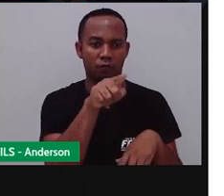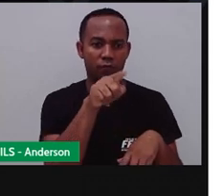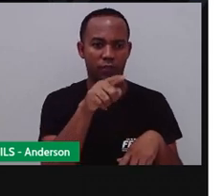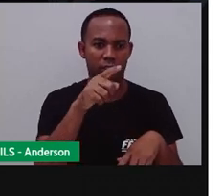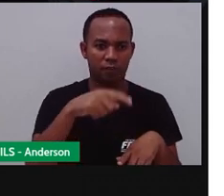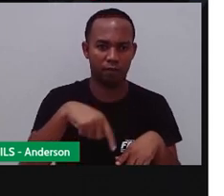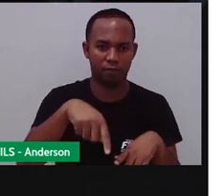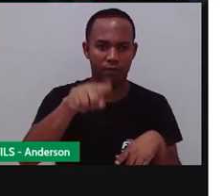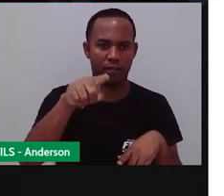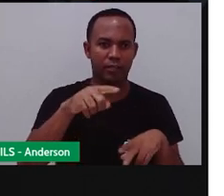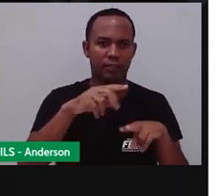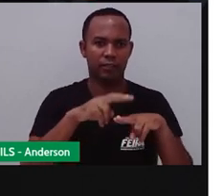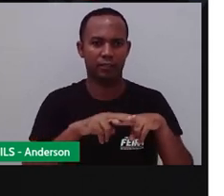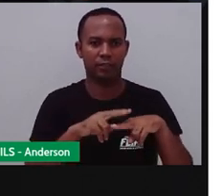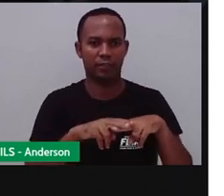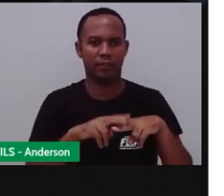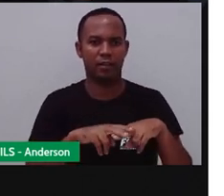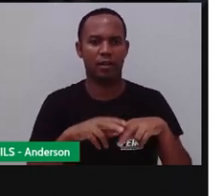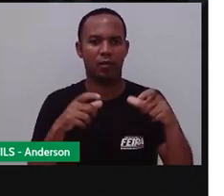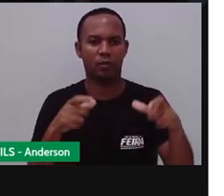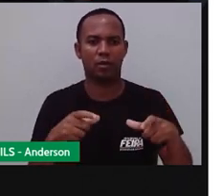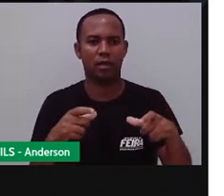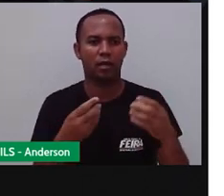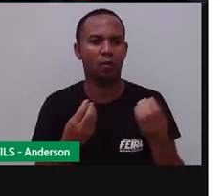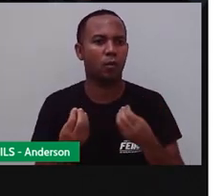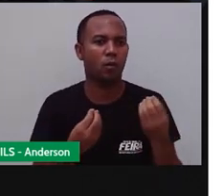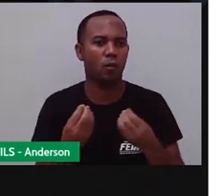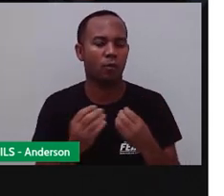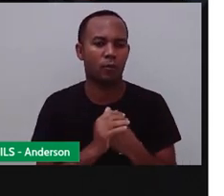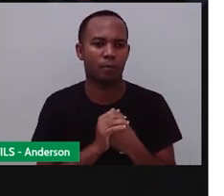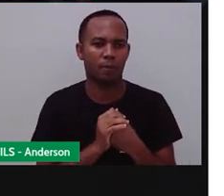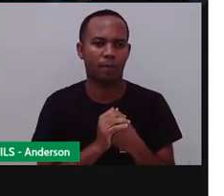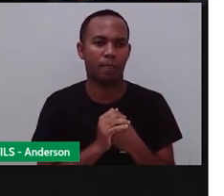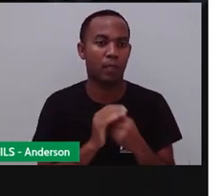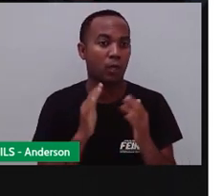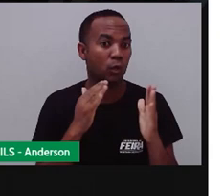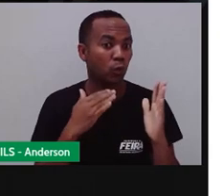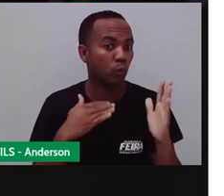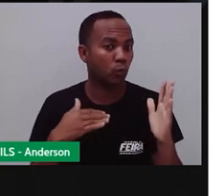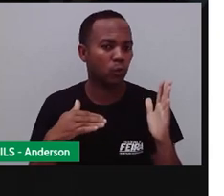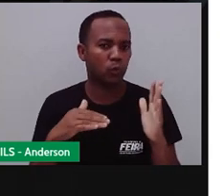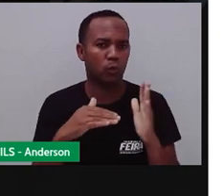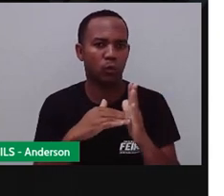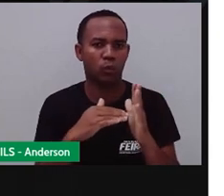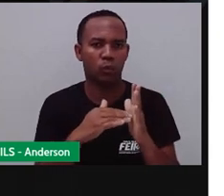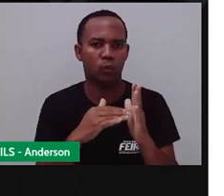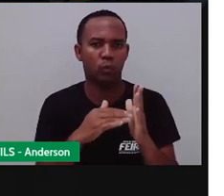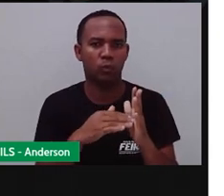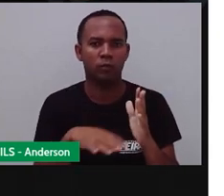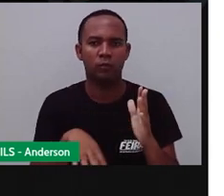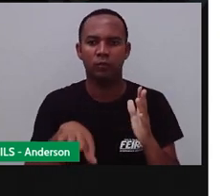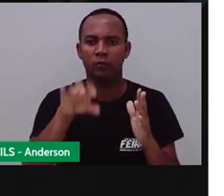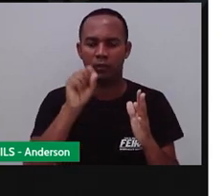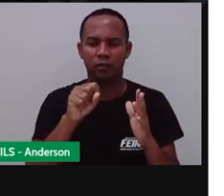você sentar, você vai sentir a grama. Então, a paisagem é formada por todos esses sentidos.